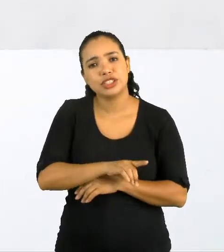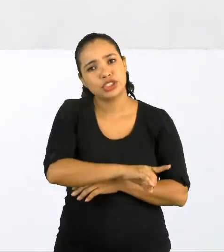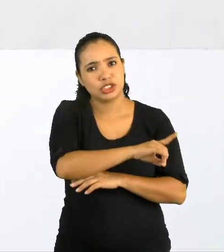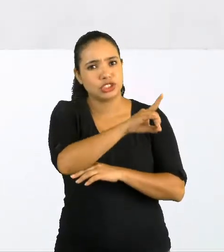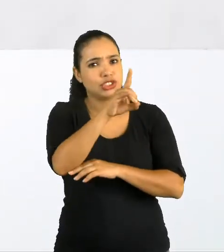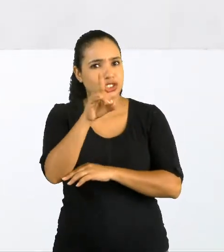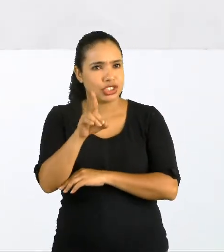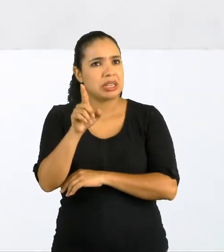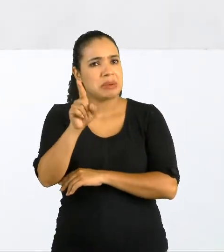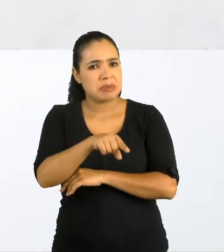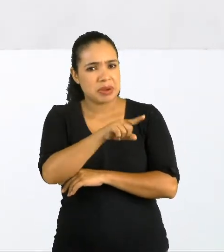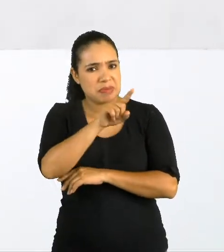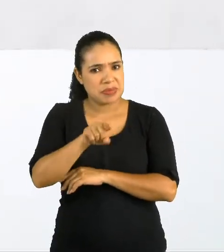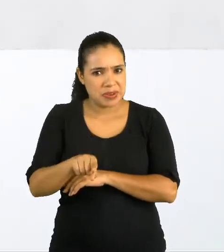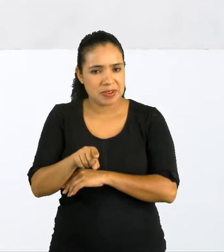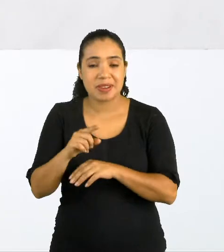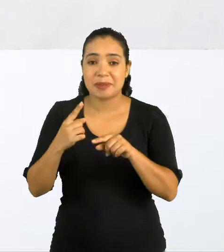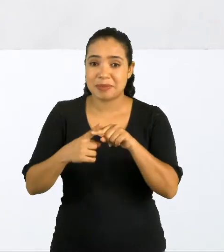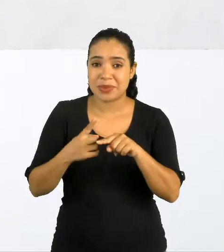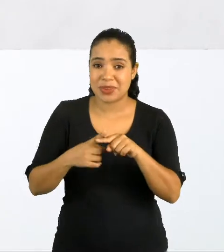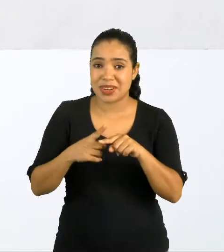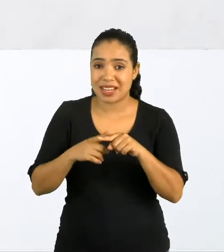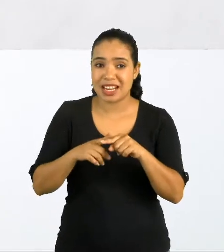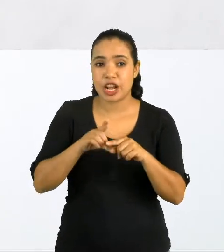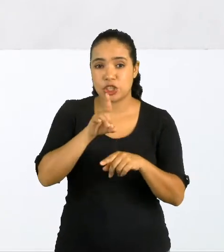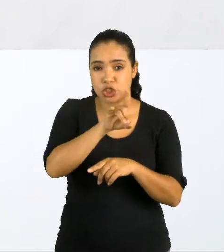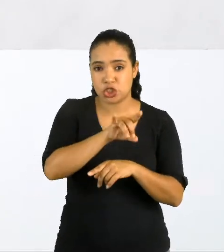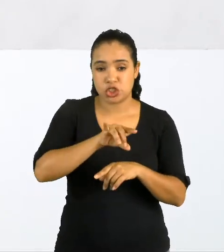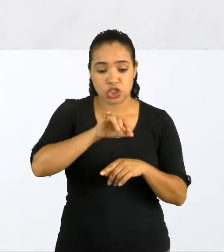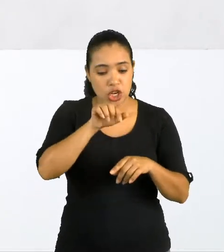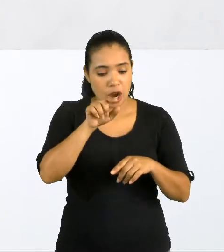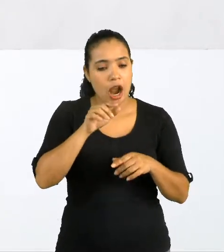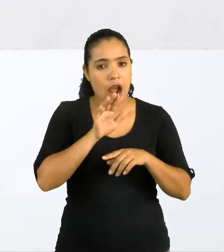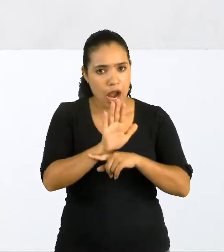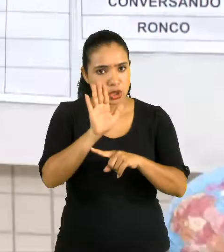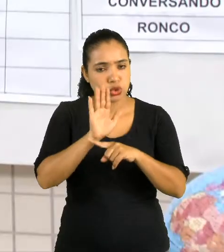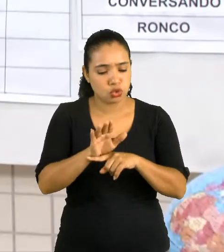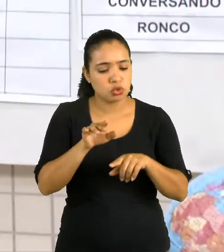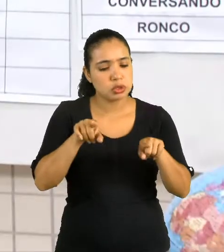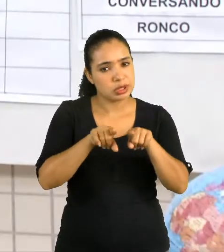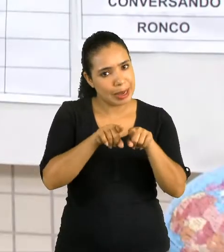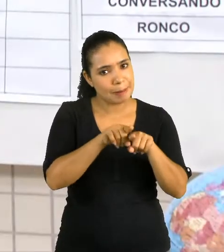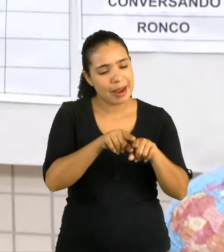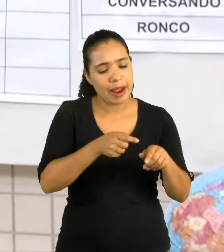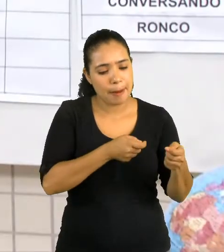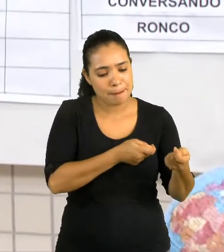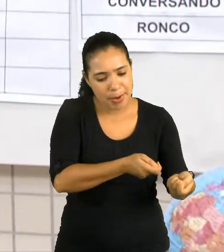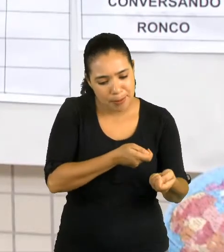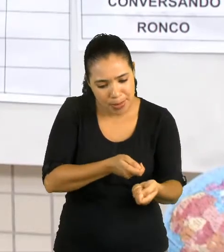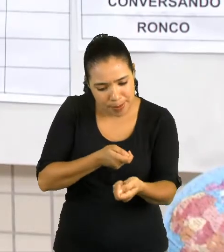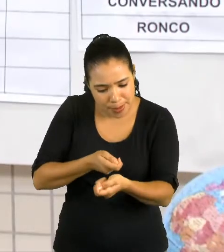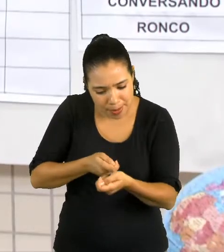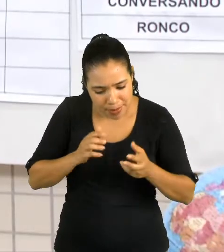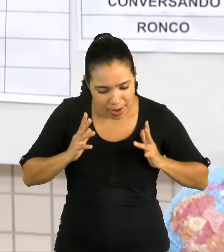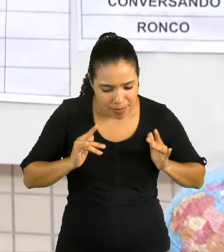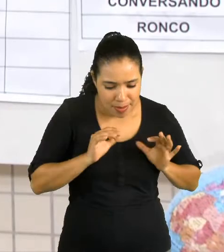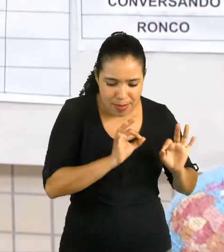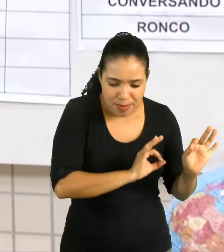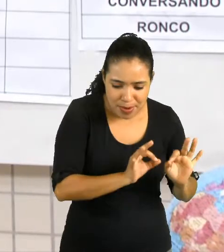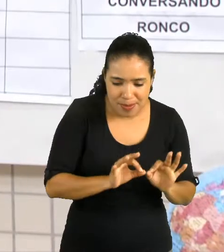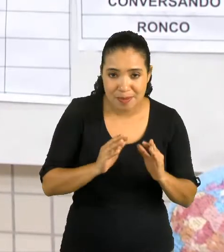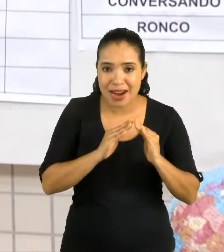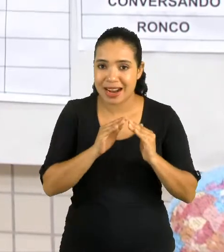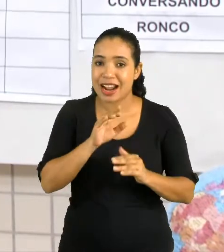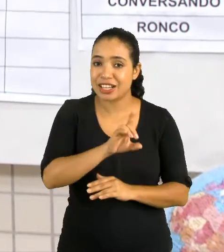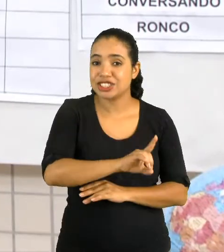lá em casa. Limpamos durante o dia e eu ajudo também. Hum, muito bem, Malu. Parabéns. Está